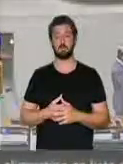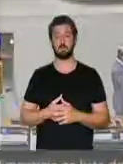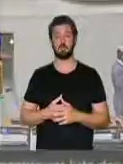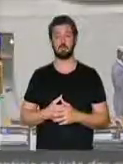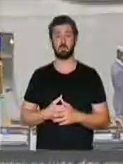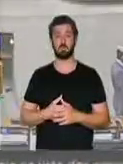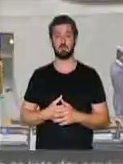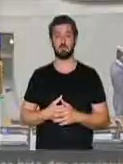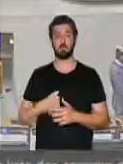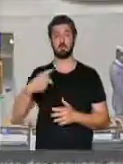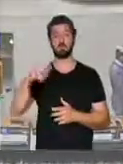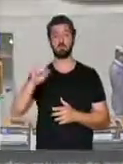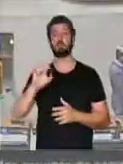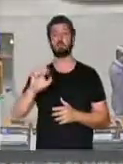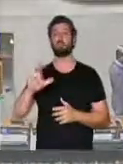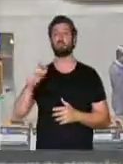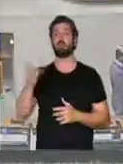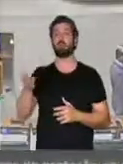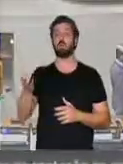Chico, pessoal,